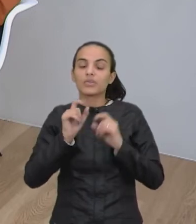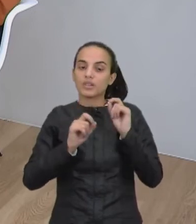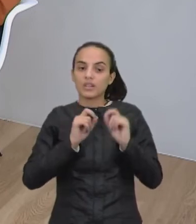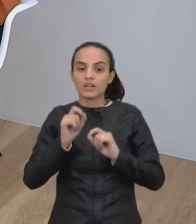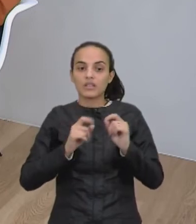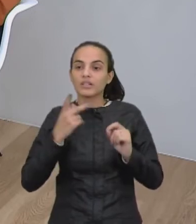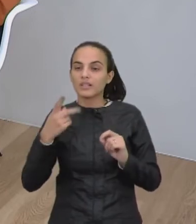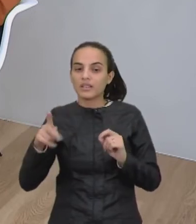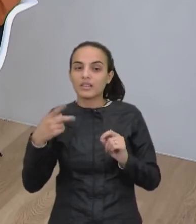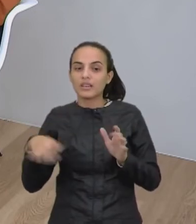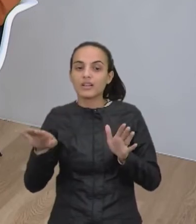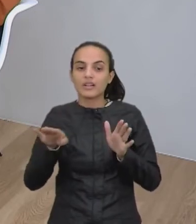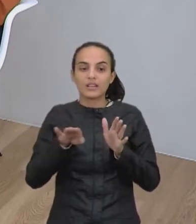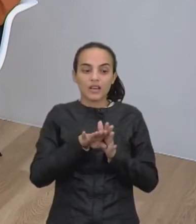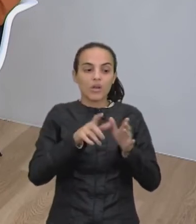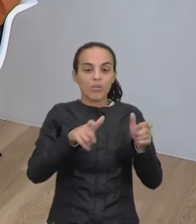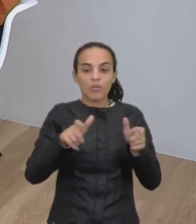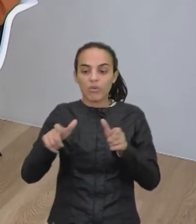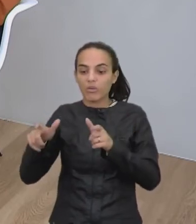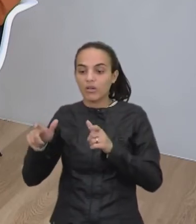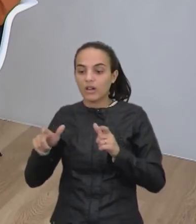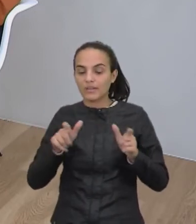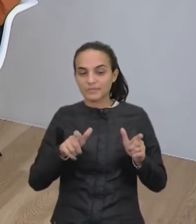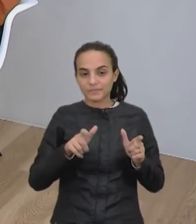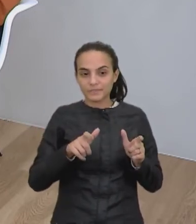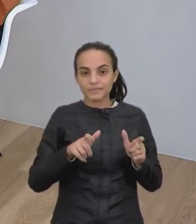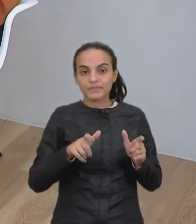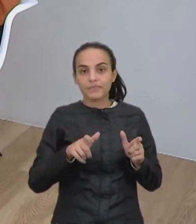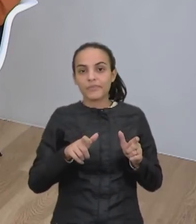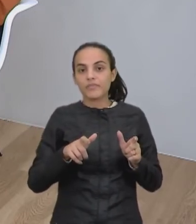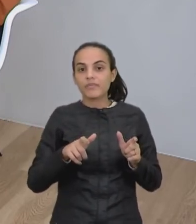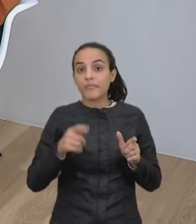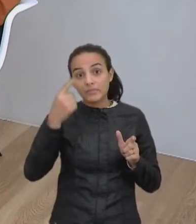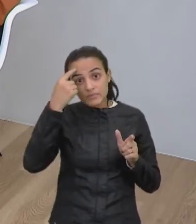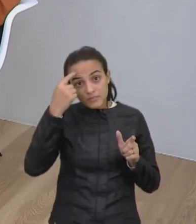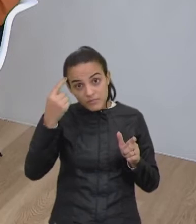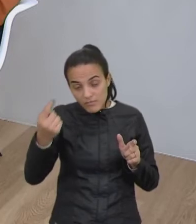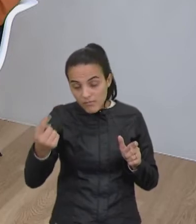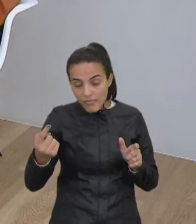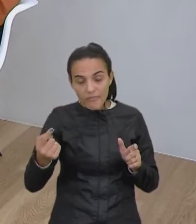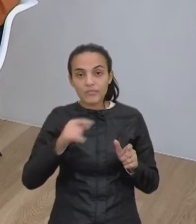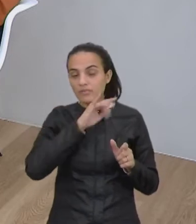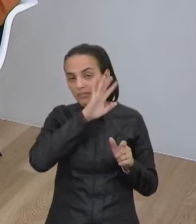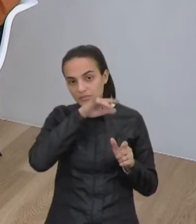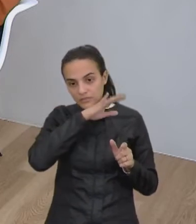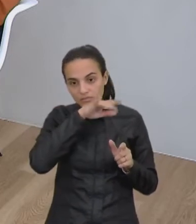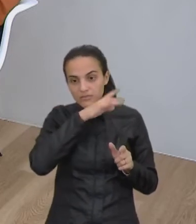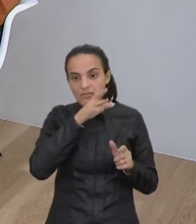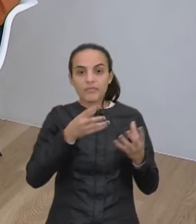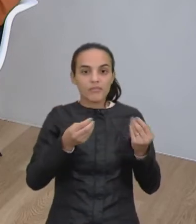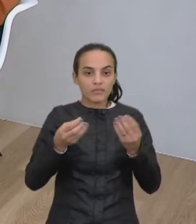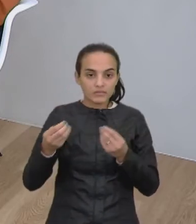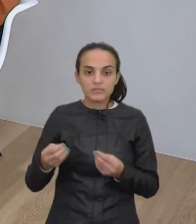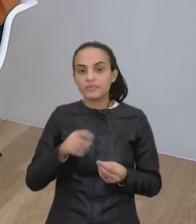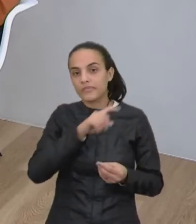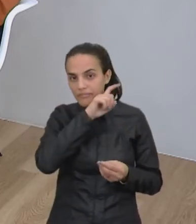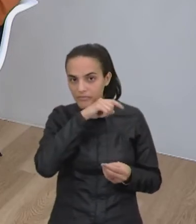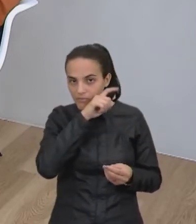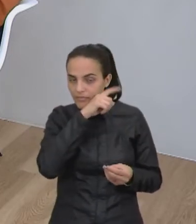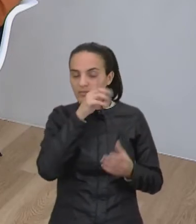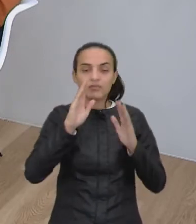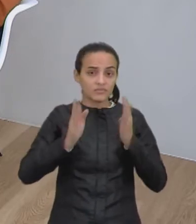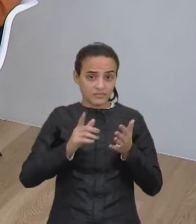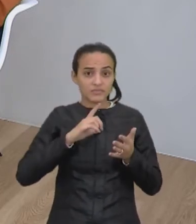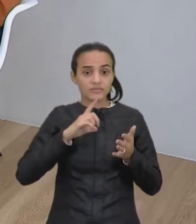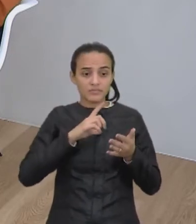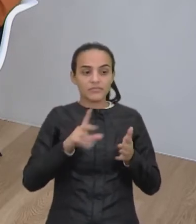e isso acaba indo parar, né, no meio ambiente. E aí, imagina, né, esses animais, muitos peixes, eles já têm, então,